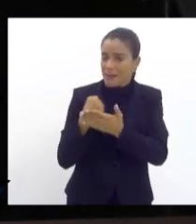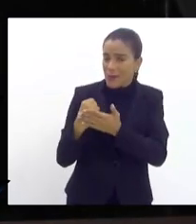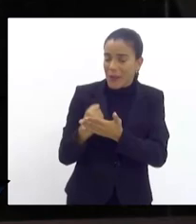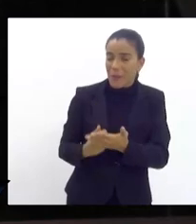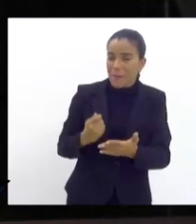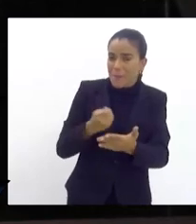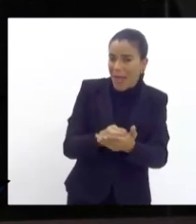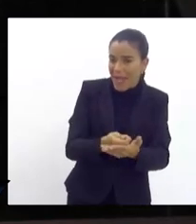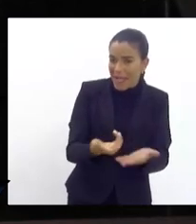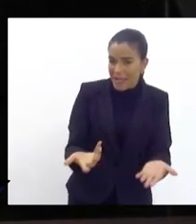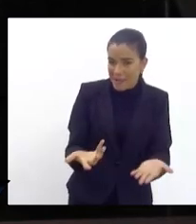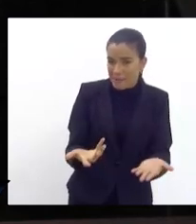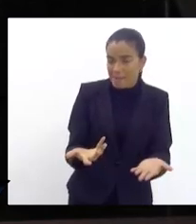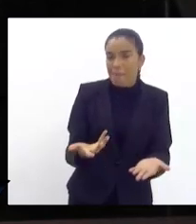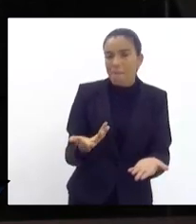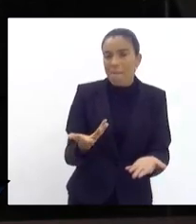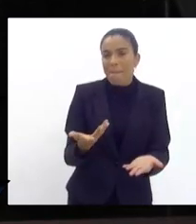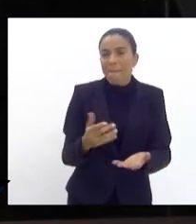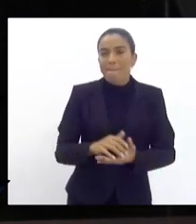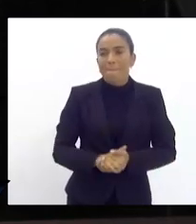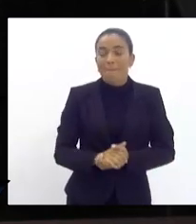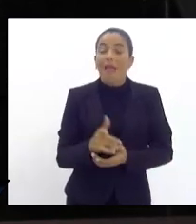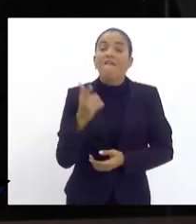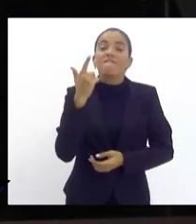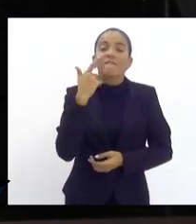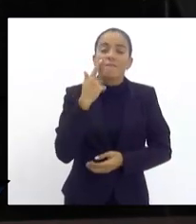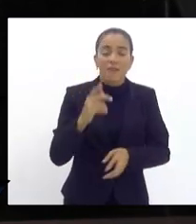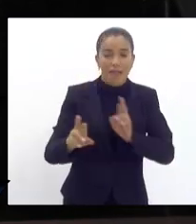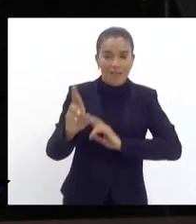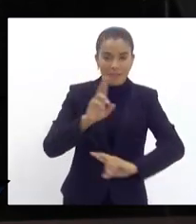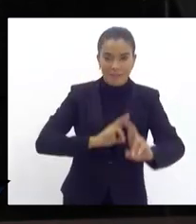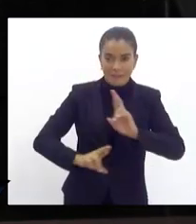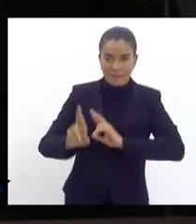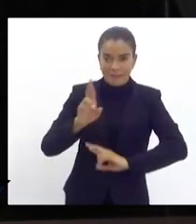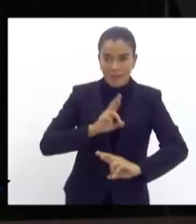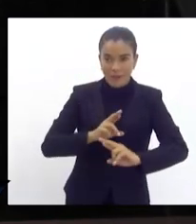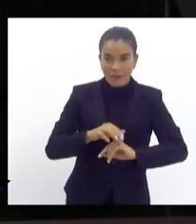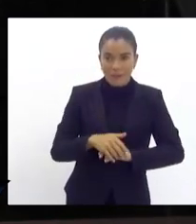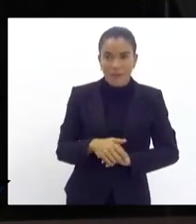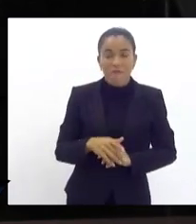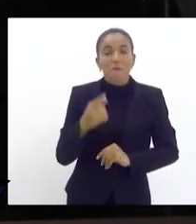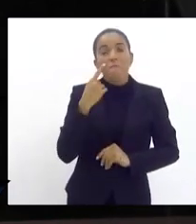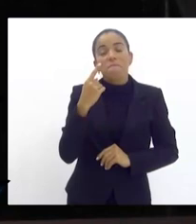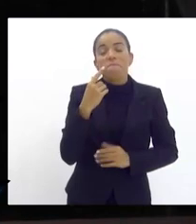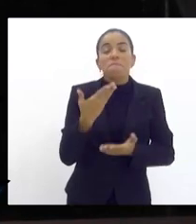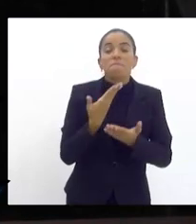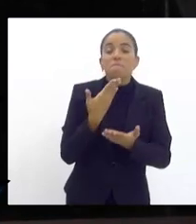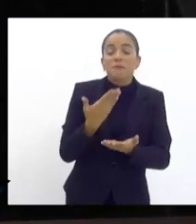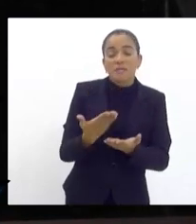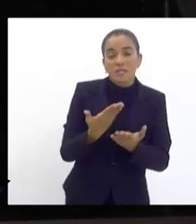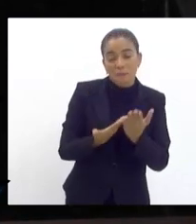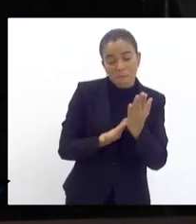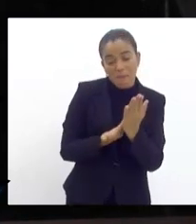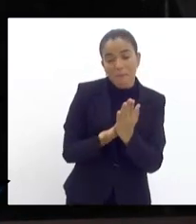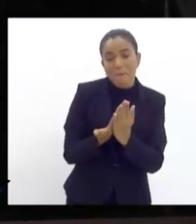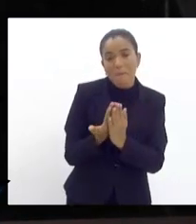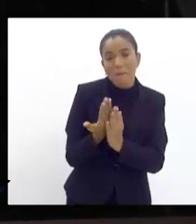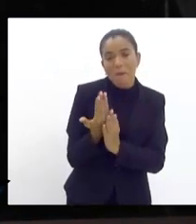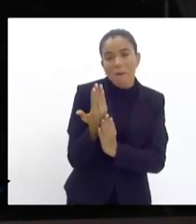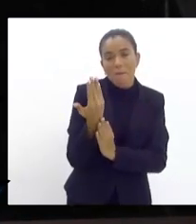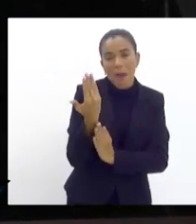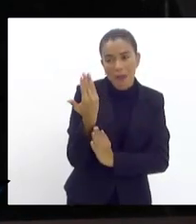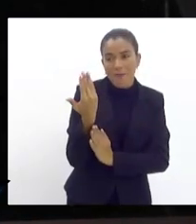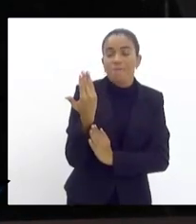atender o seu lote aí nós vamos ter a resposta vamos pedir o histórico da CEDAI para a CEDAI nos passar o